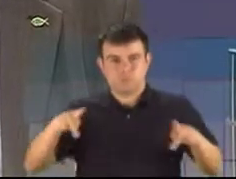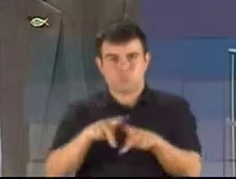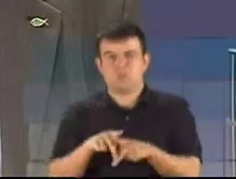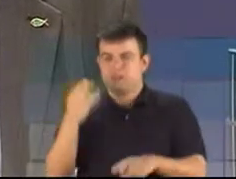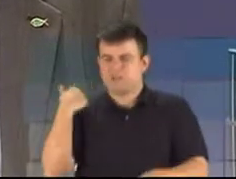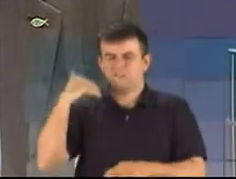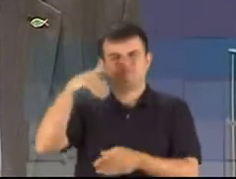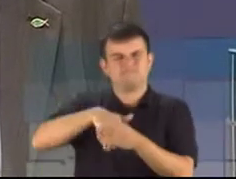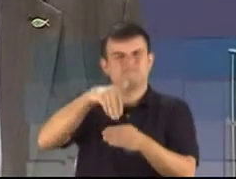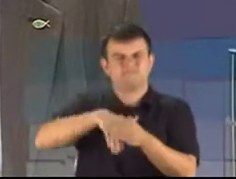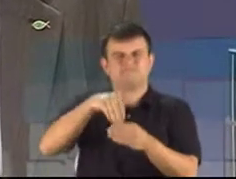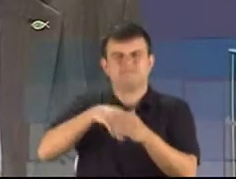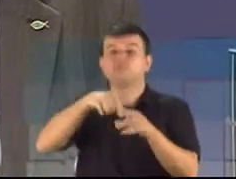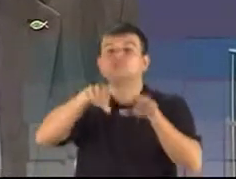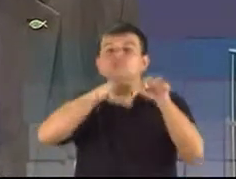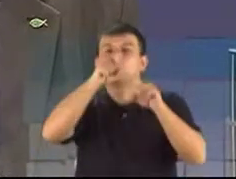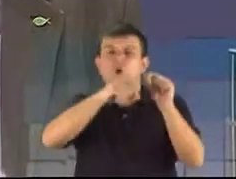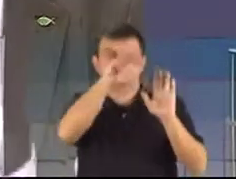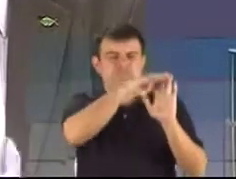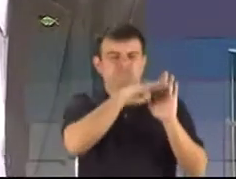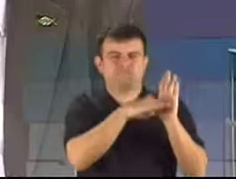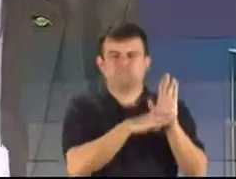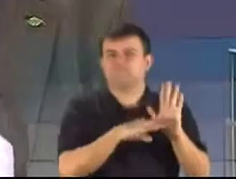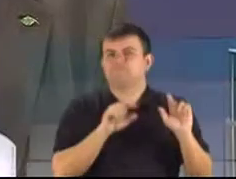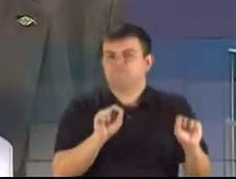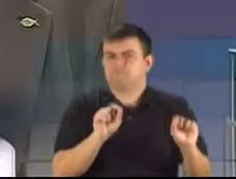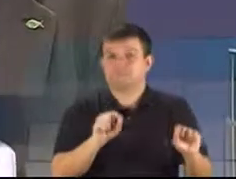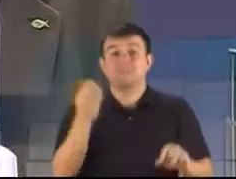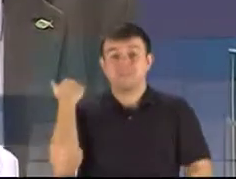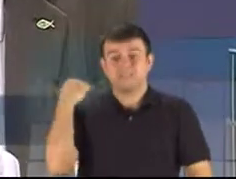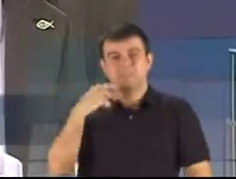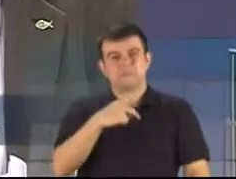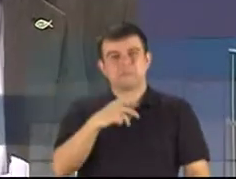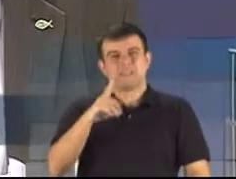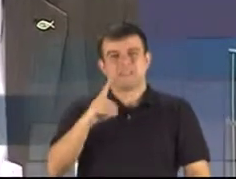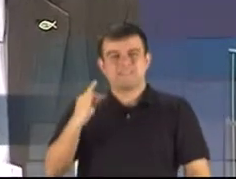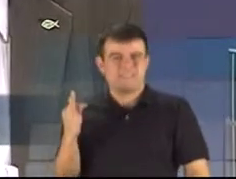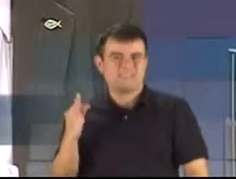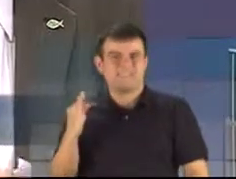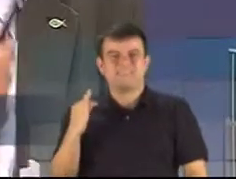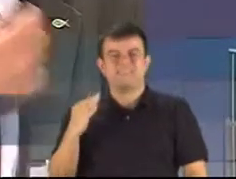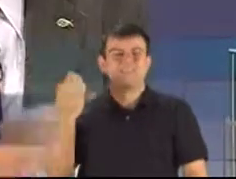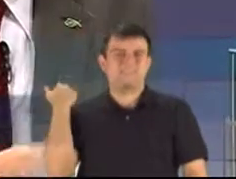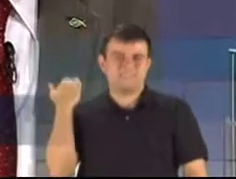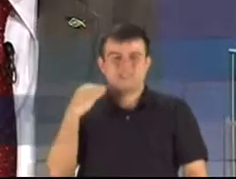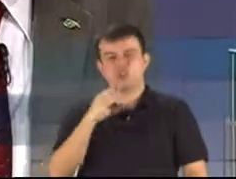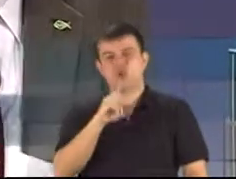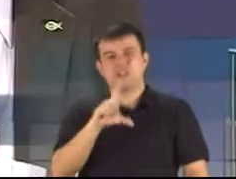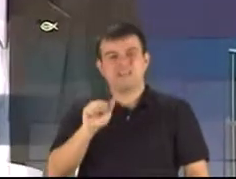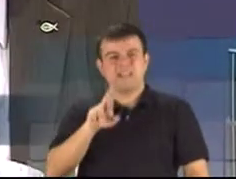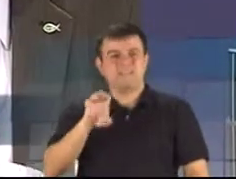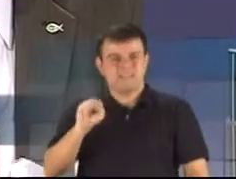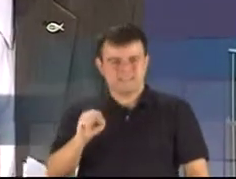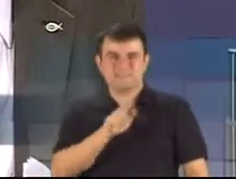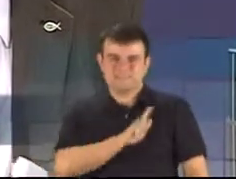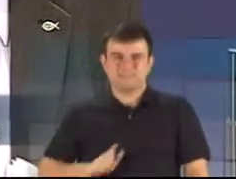inclusive pelo governo do PDT, o governo Colares, através dos Coredes, que as